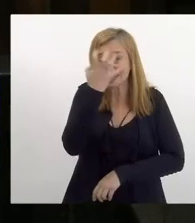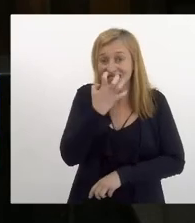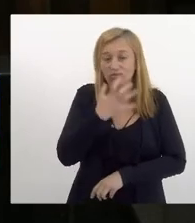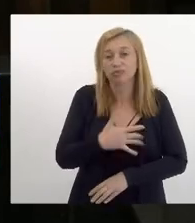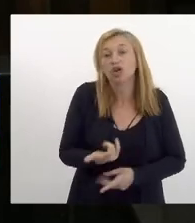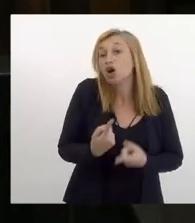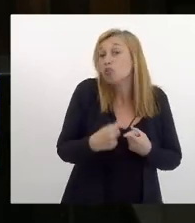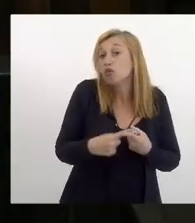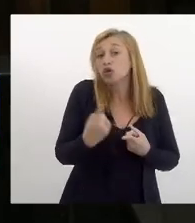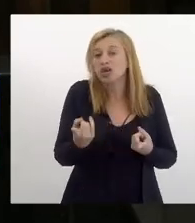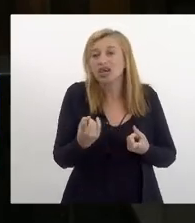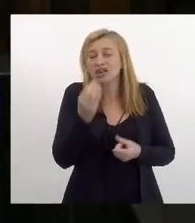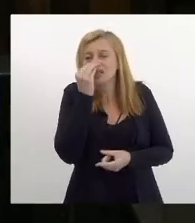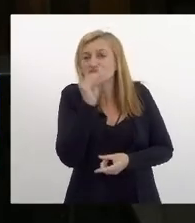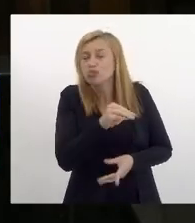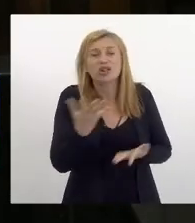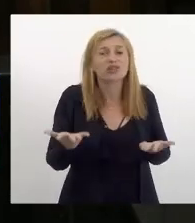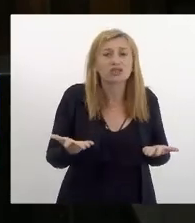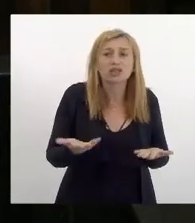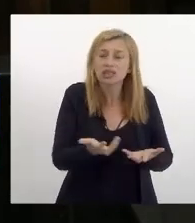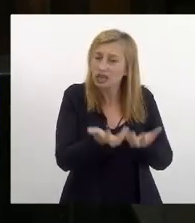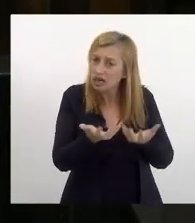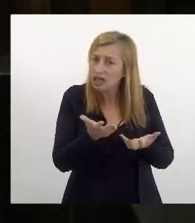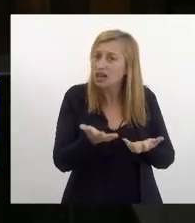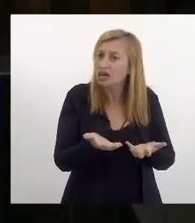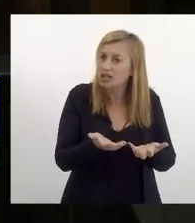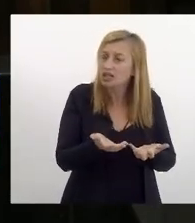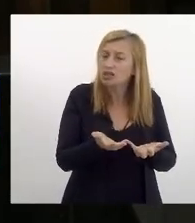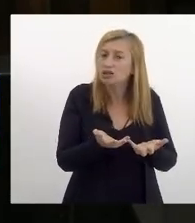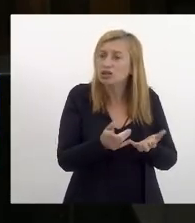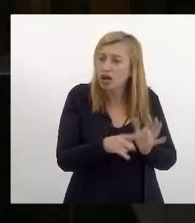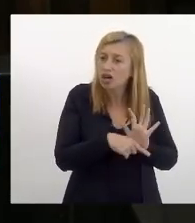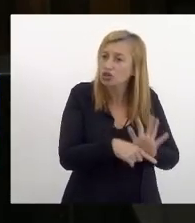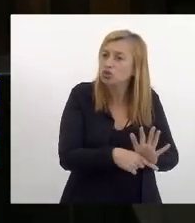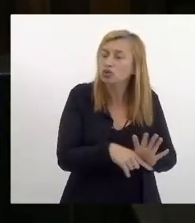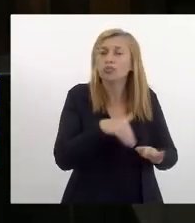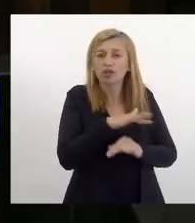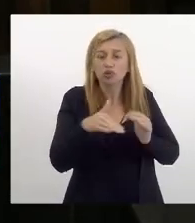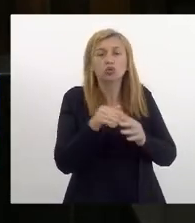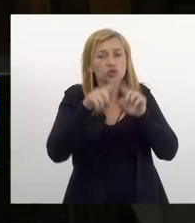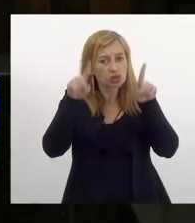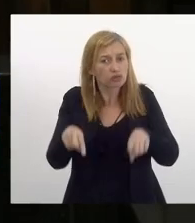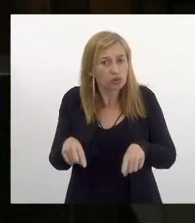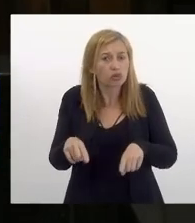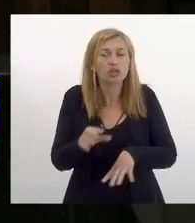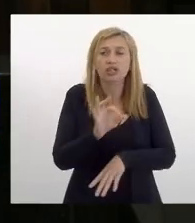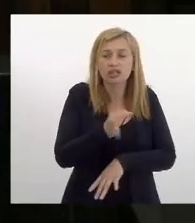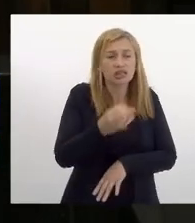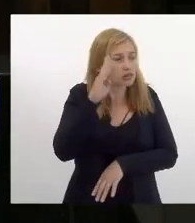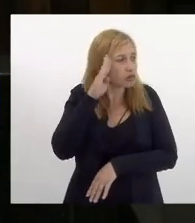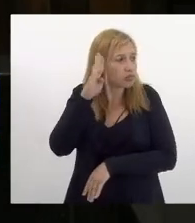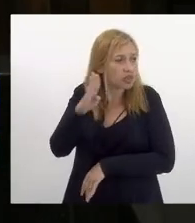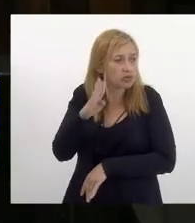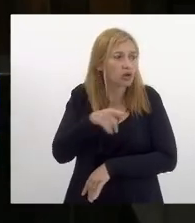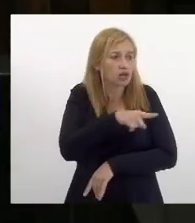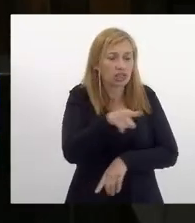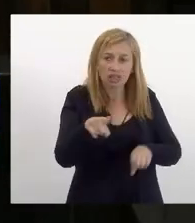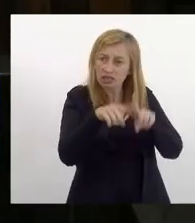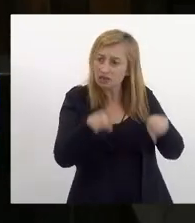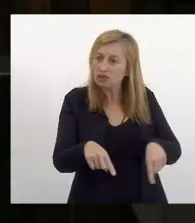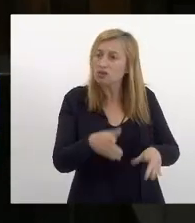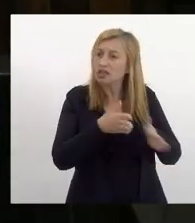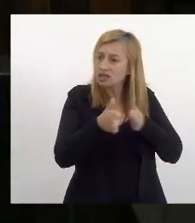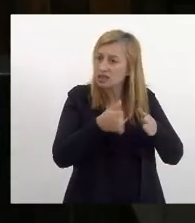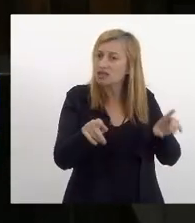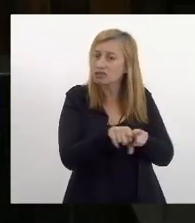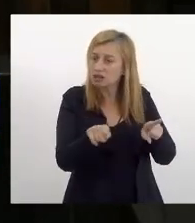porque essa discriminação queremos um mínimo de isonomia entre todos os servidores e é fundamental que esses servidores tenham acesso